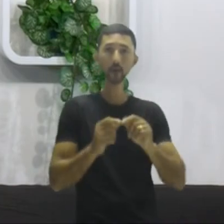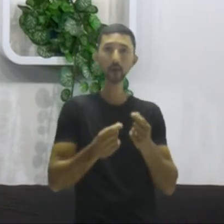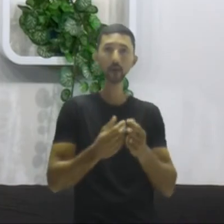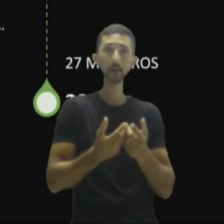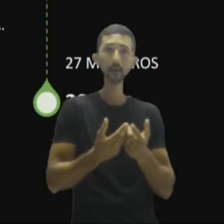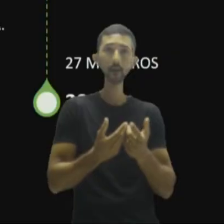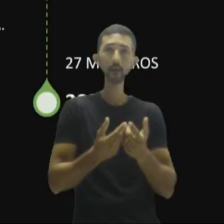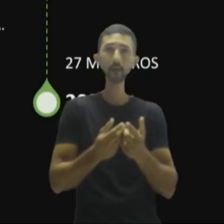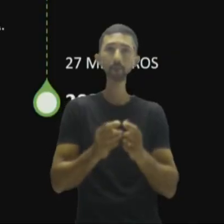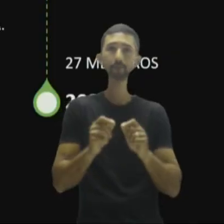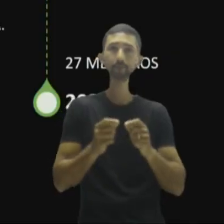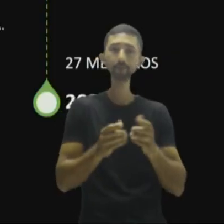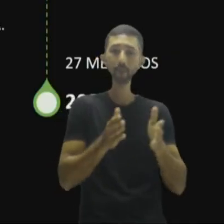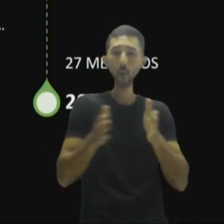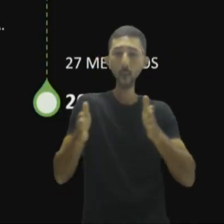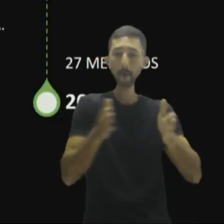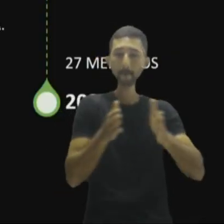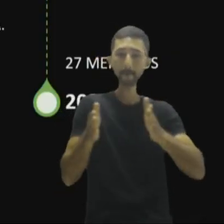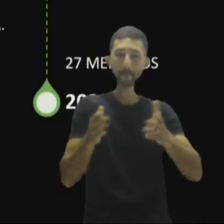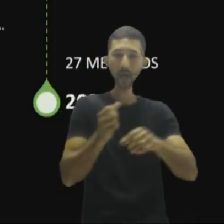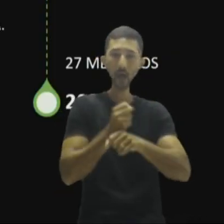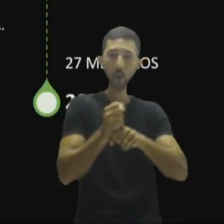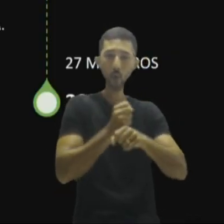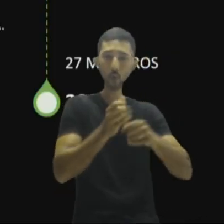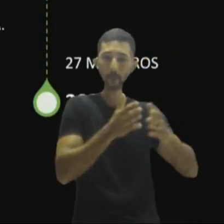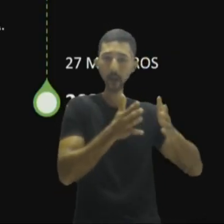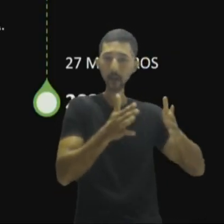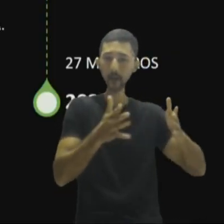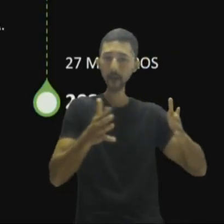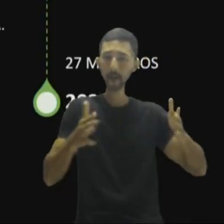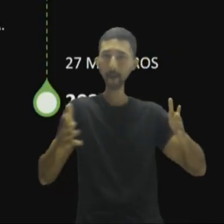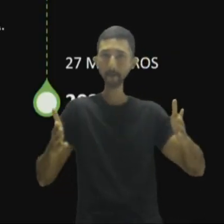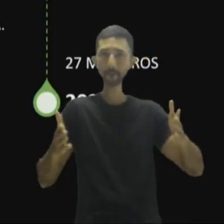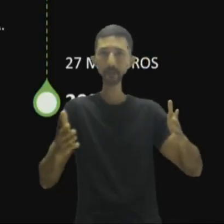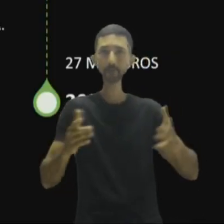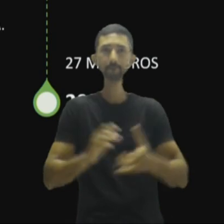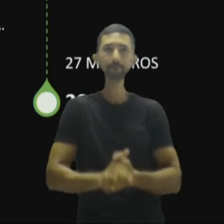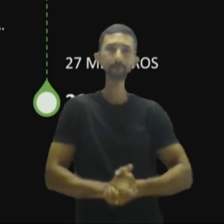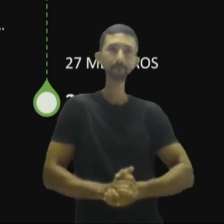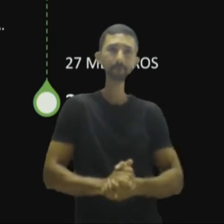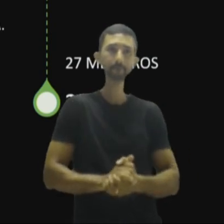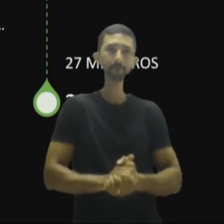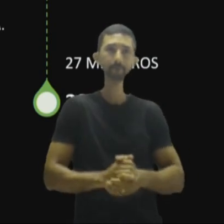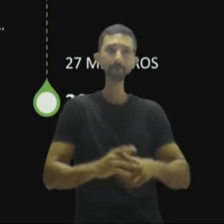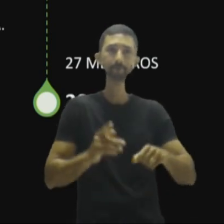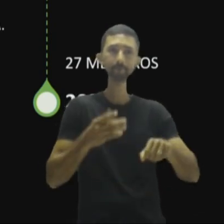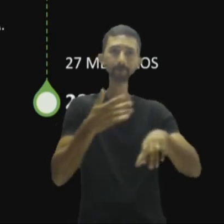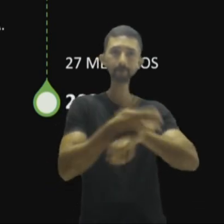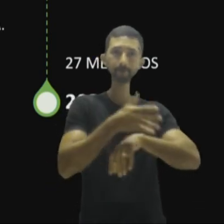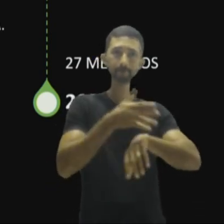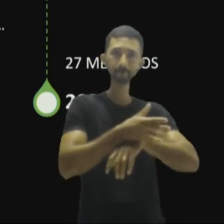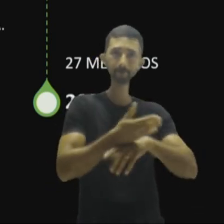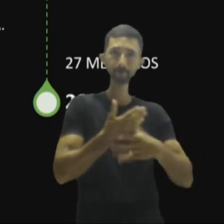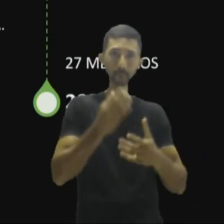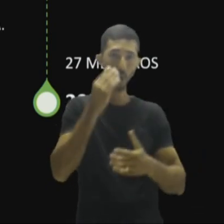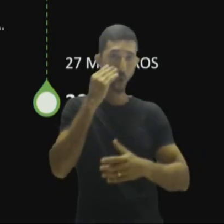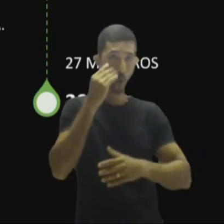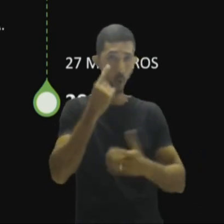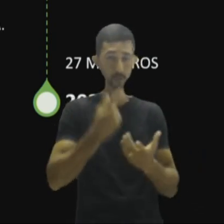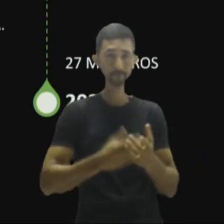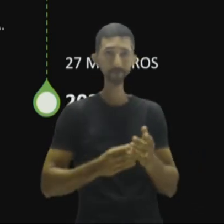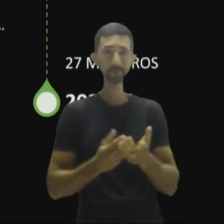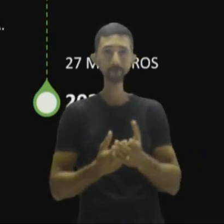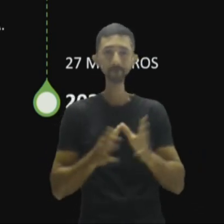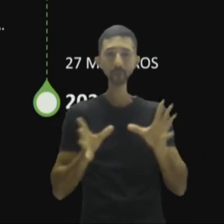o que seria uma cronologia dos membros da União Europeia. Vamos fazer um